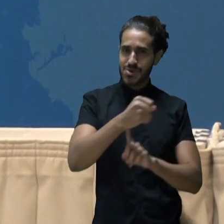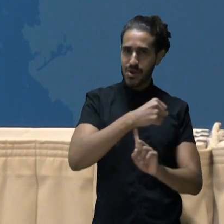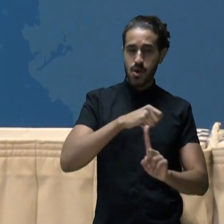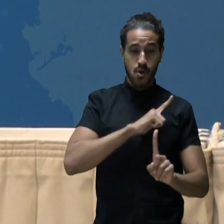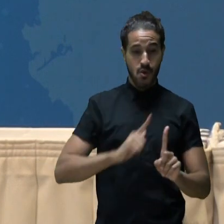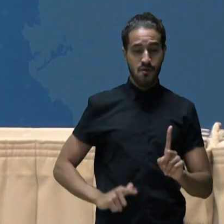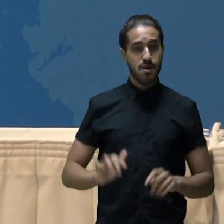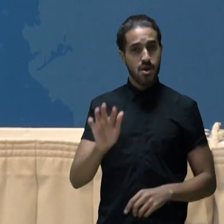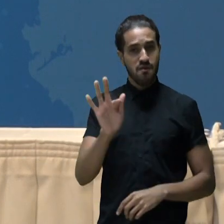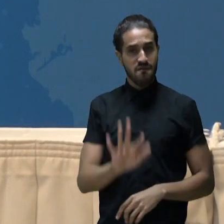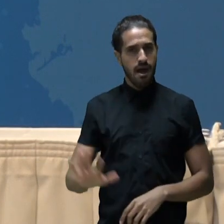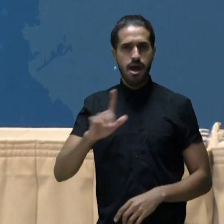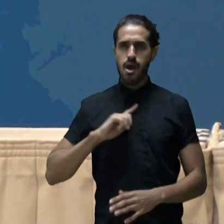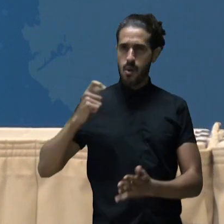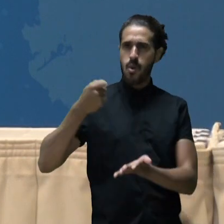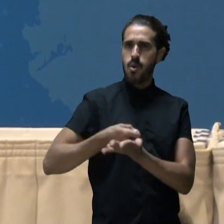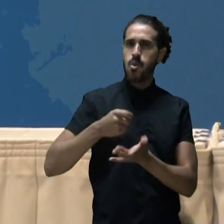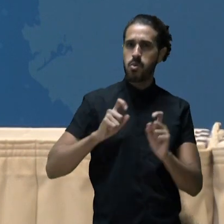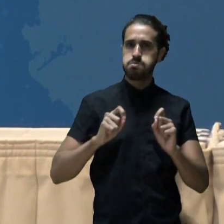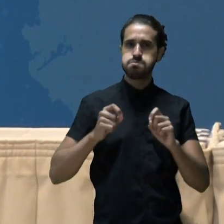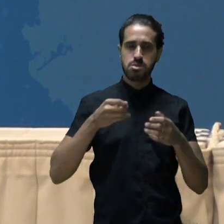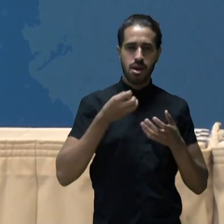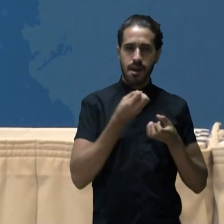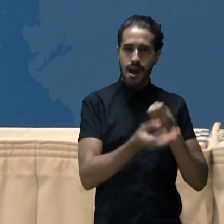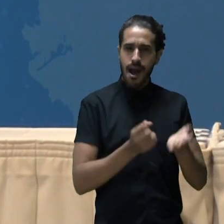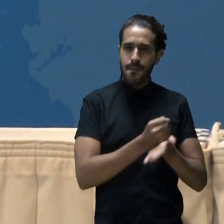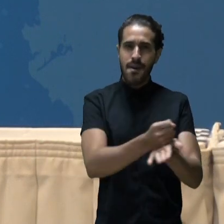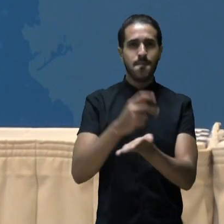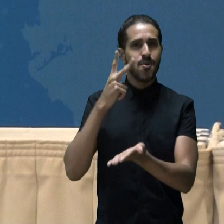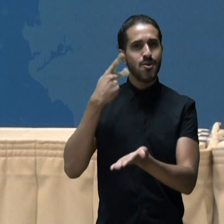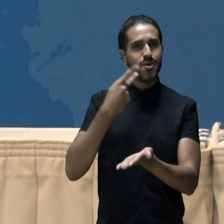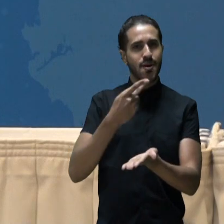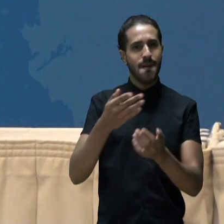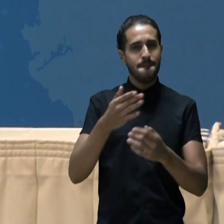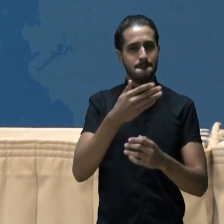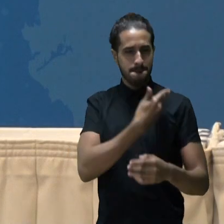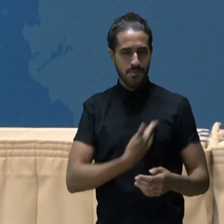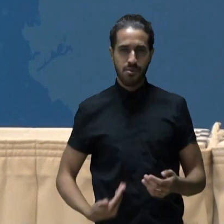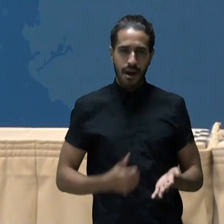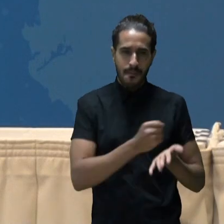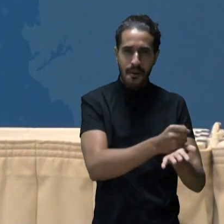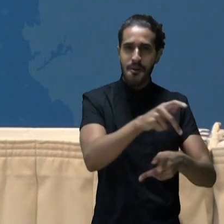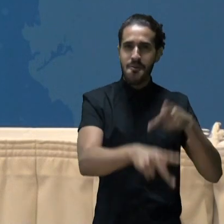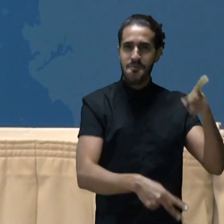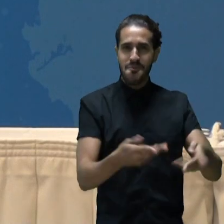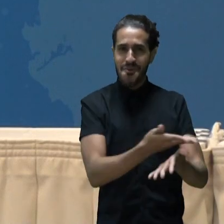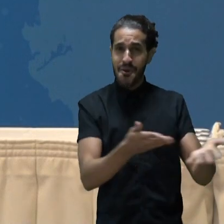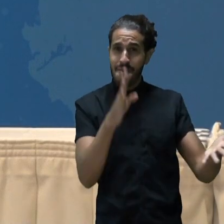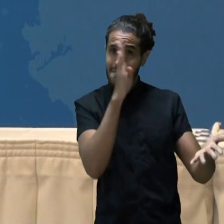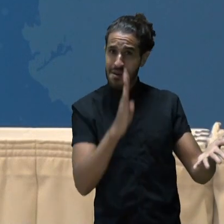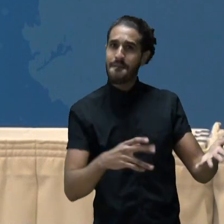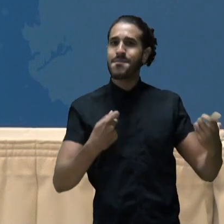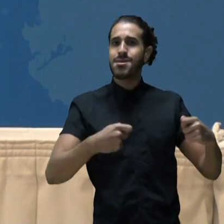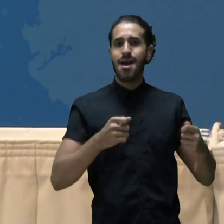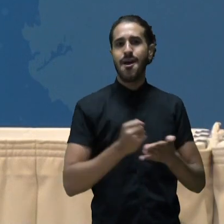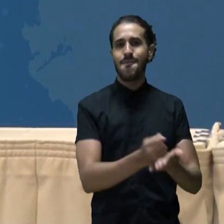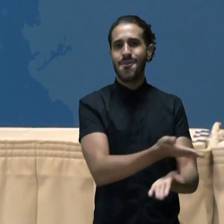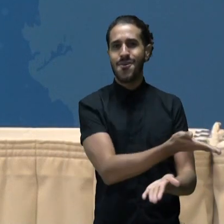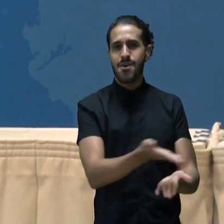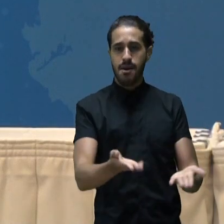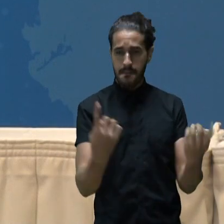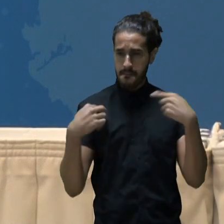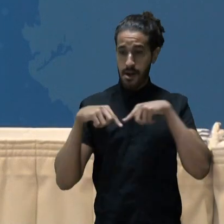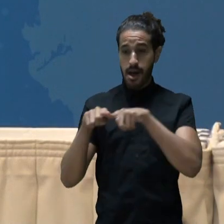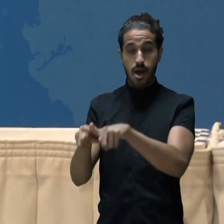Federal, tem a obrigação de levar políticas públicas até a ponta ao brasileiro que mais precisa. A